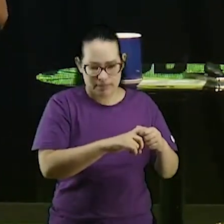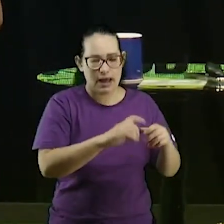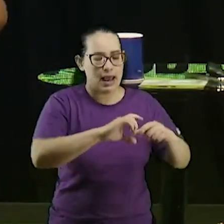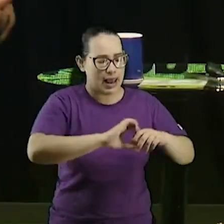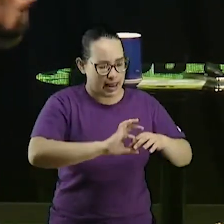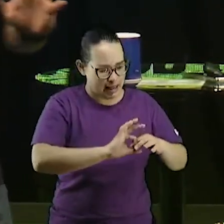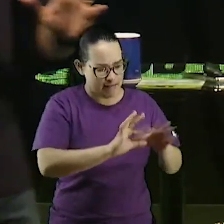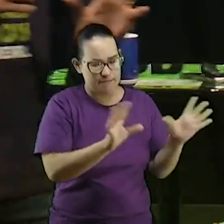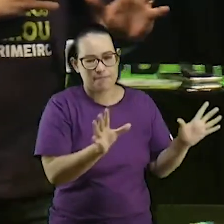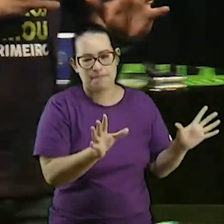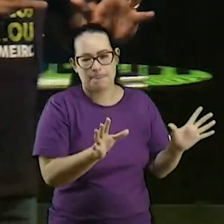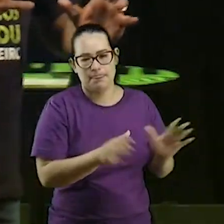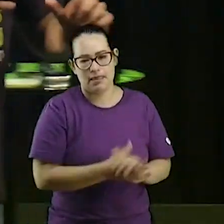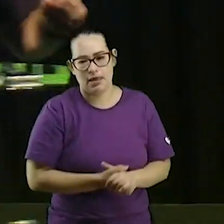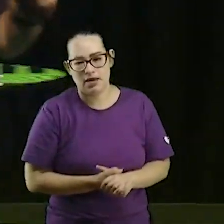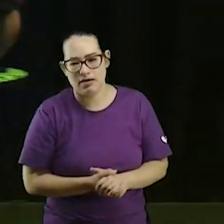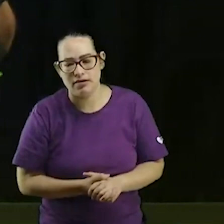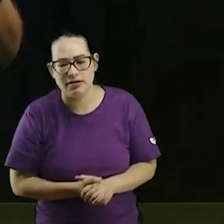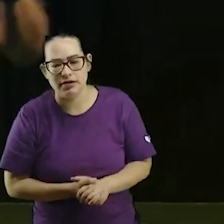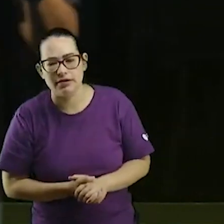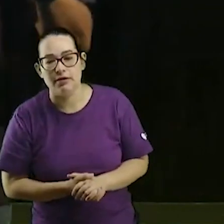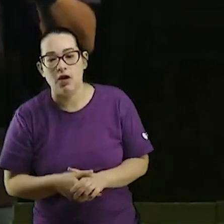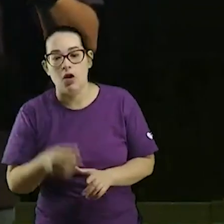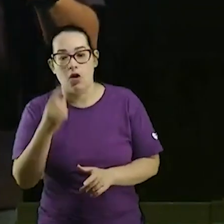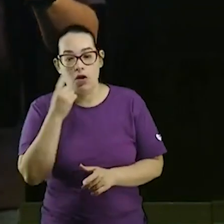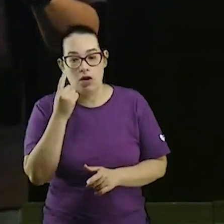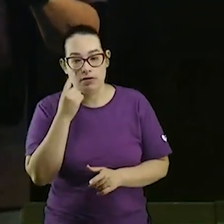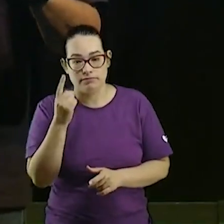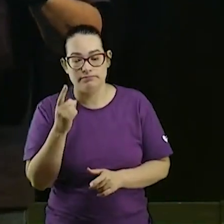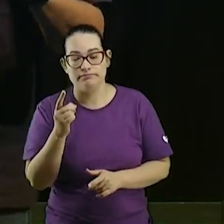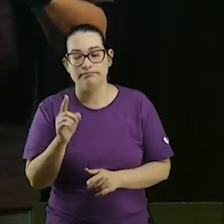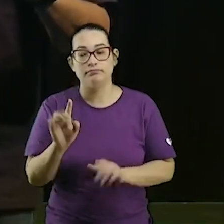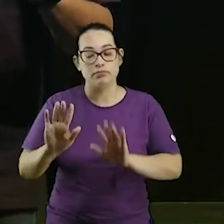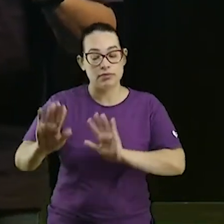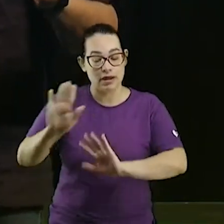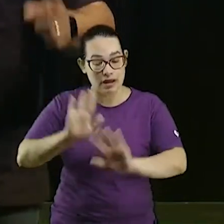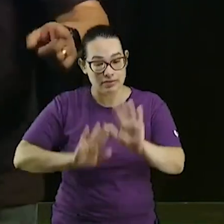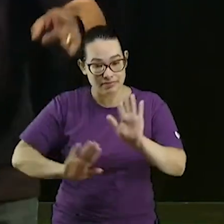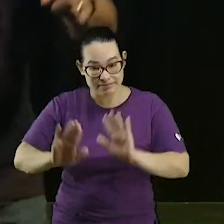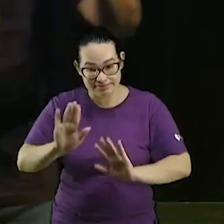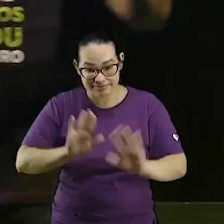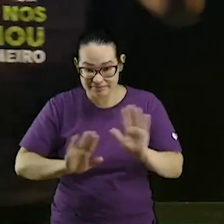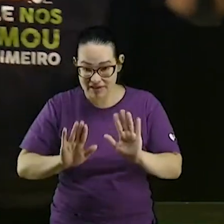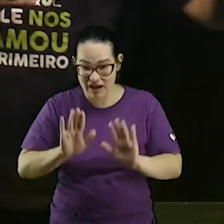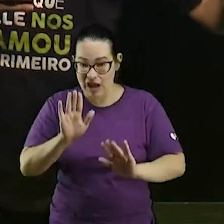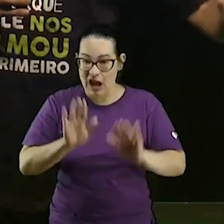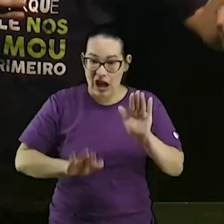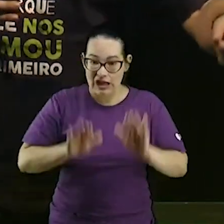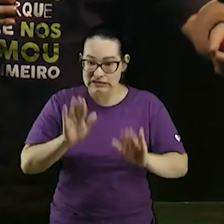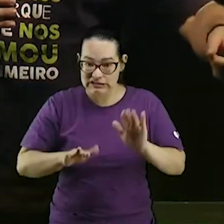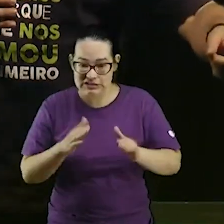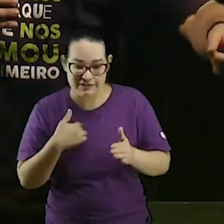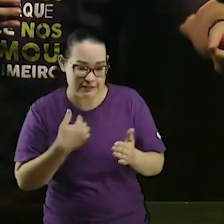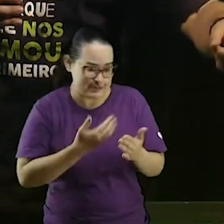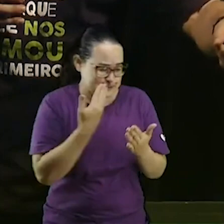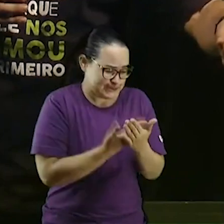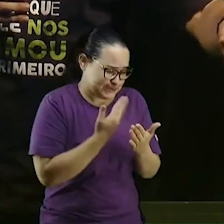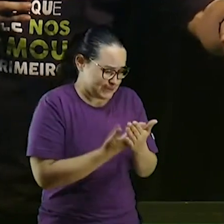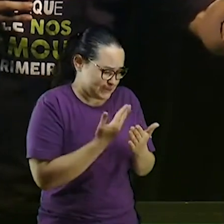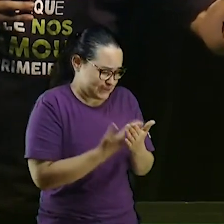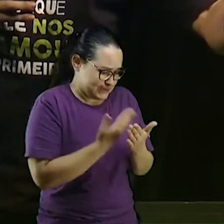igreja tudo bem mas não vai exagerar não vai querer estudar para ser pastor